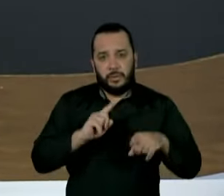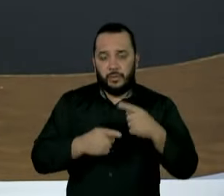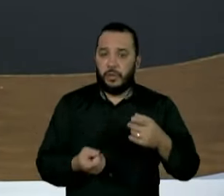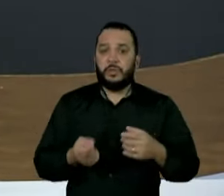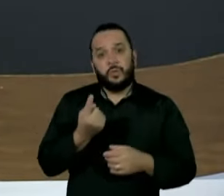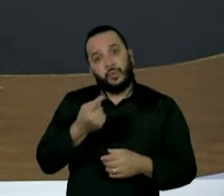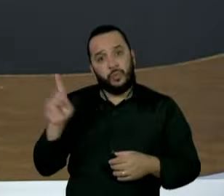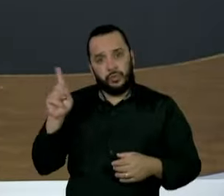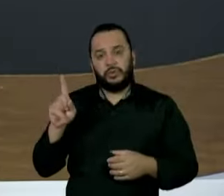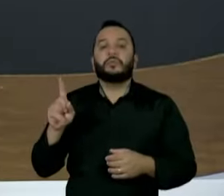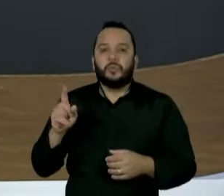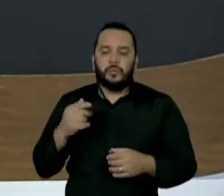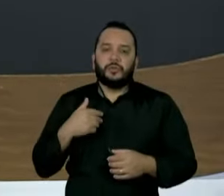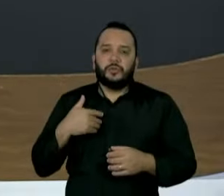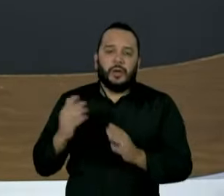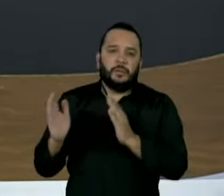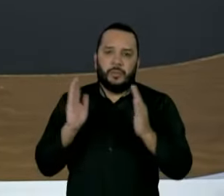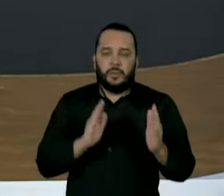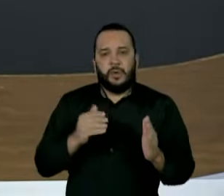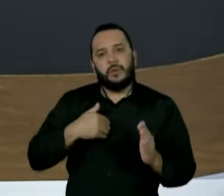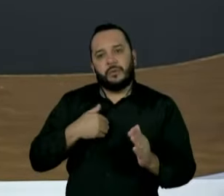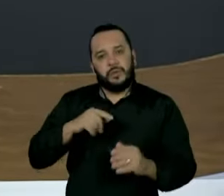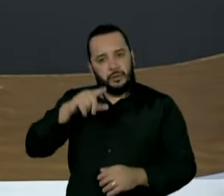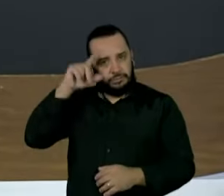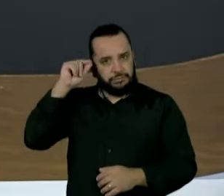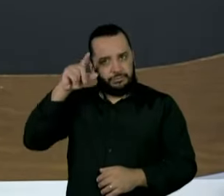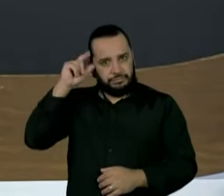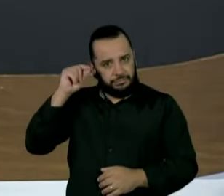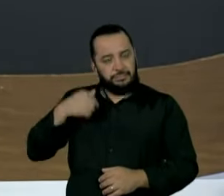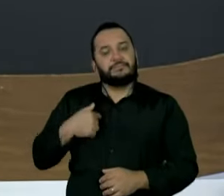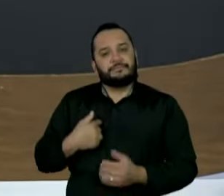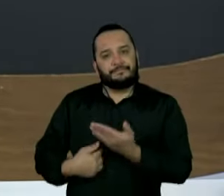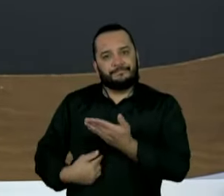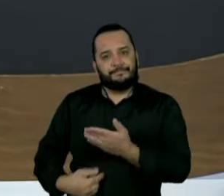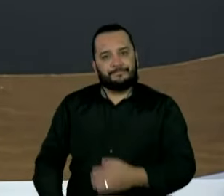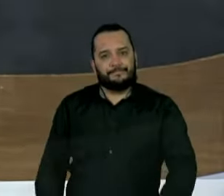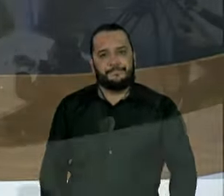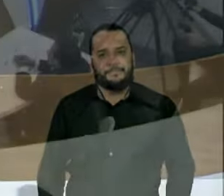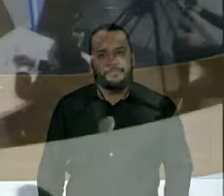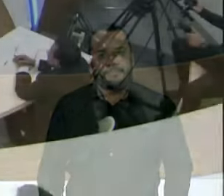para o encerramento do Roda Viva com o ex-governador e pré-candidato Márcio França.